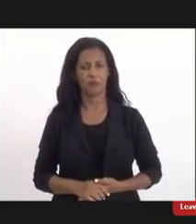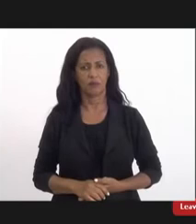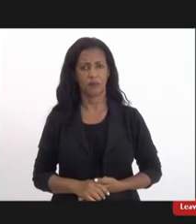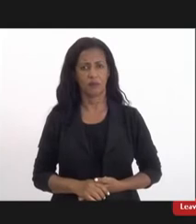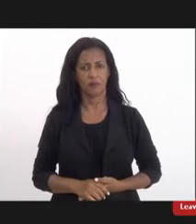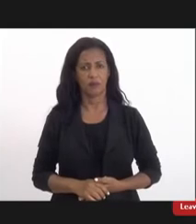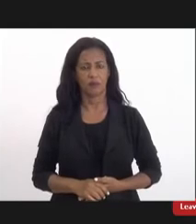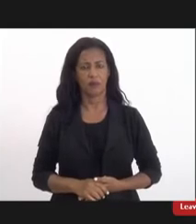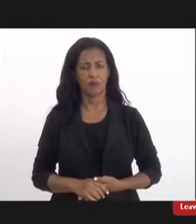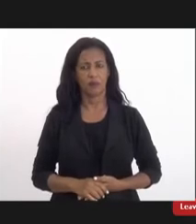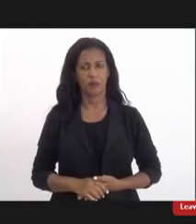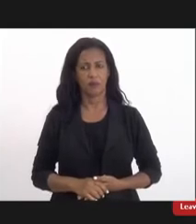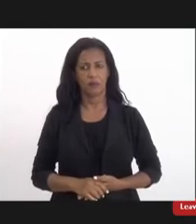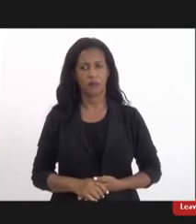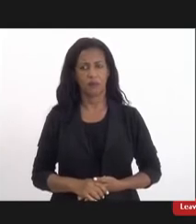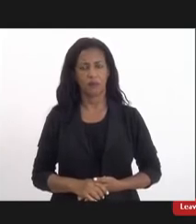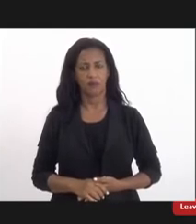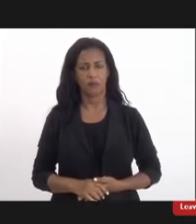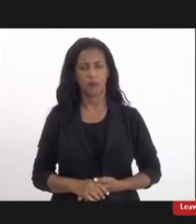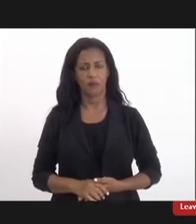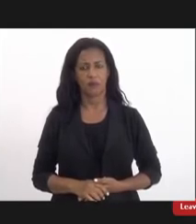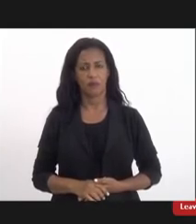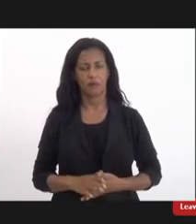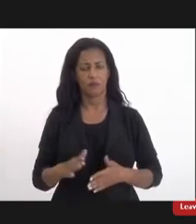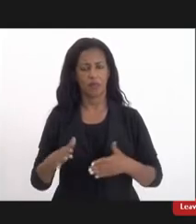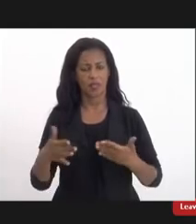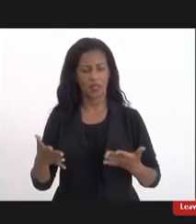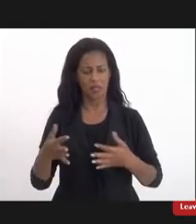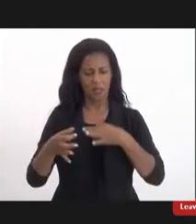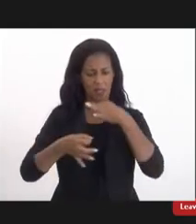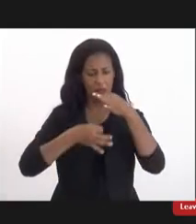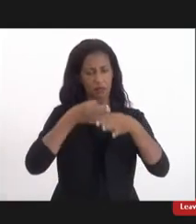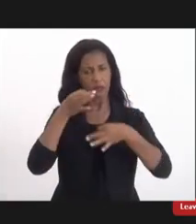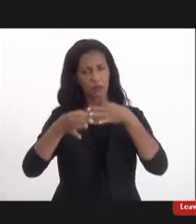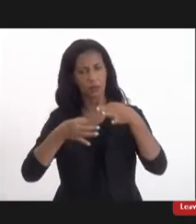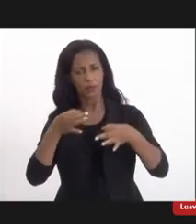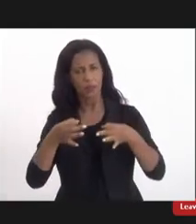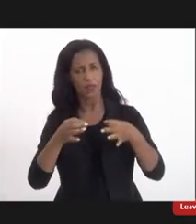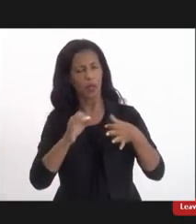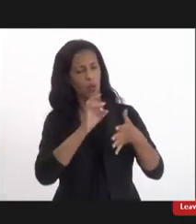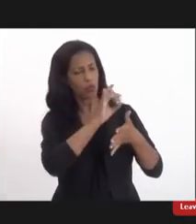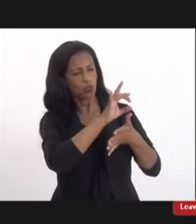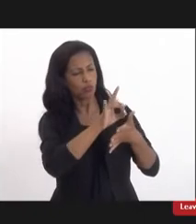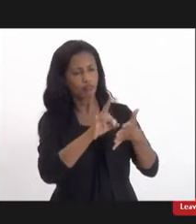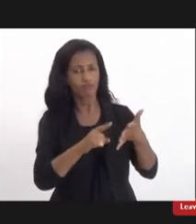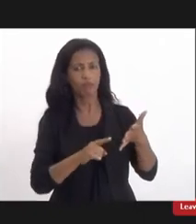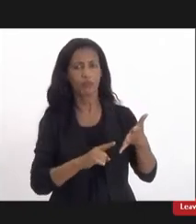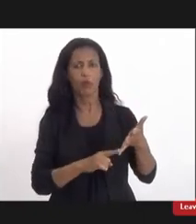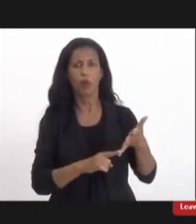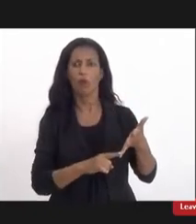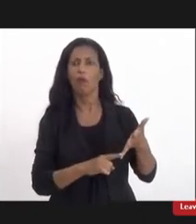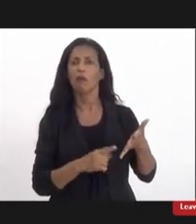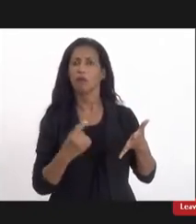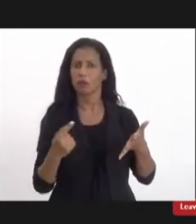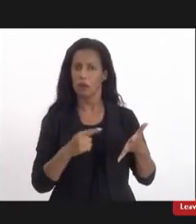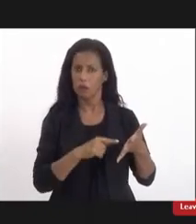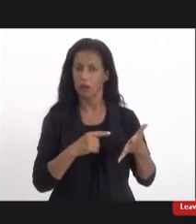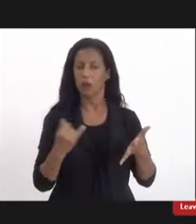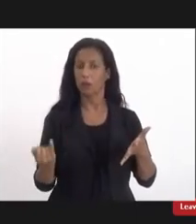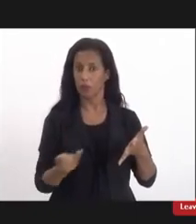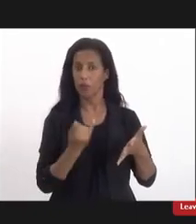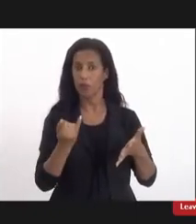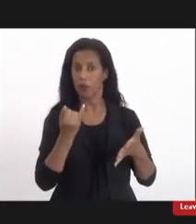e assim as sugestões também os toques que foram dados também muito muito